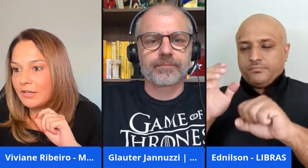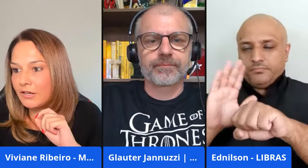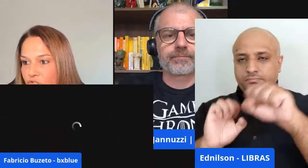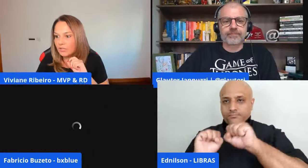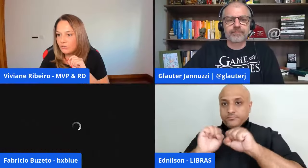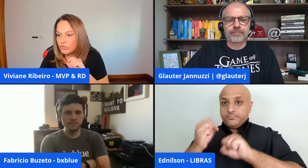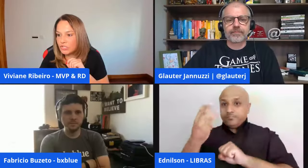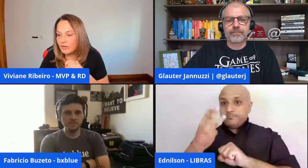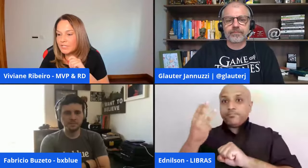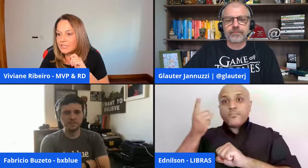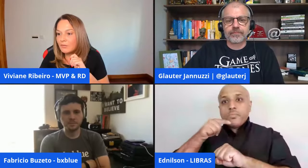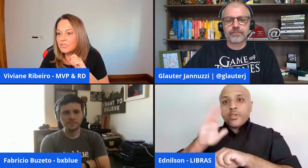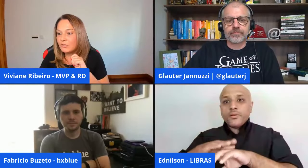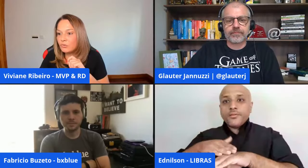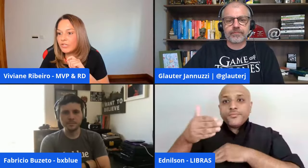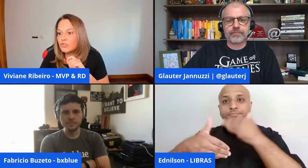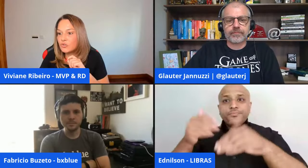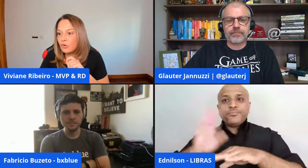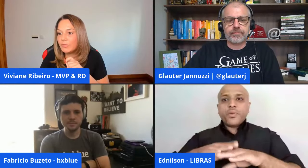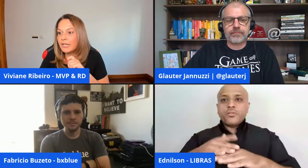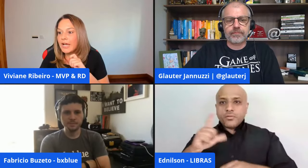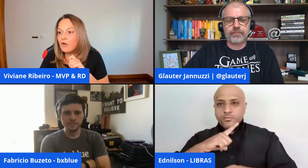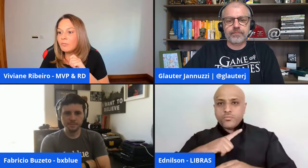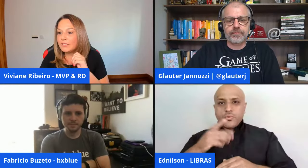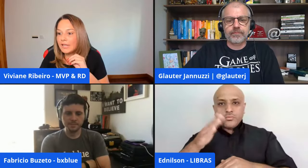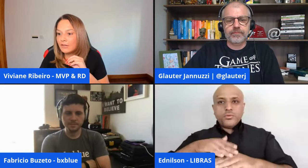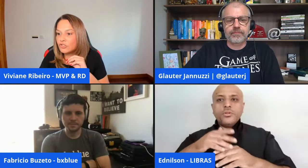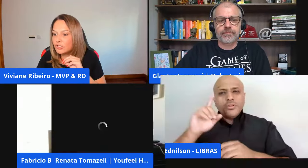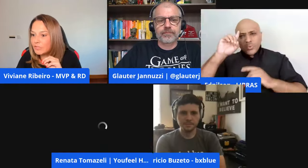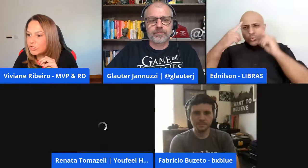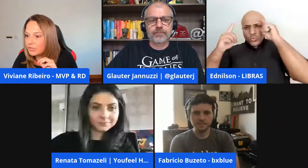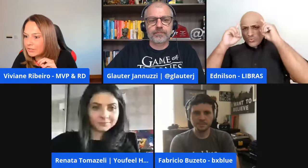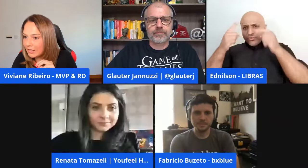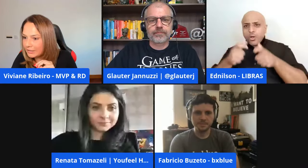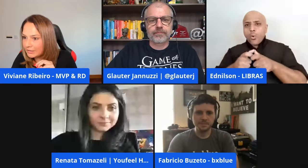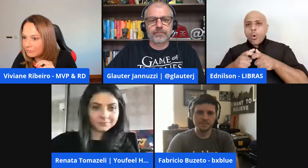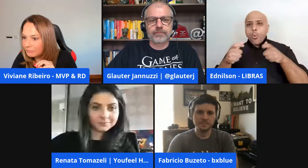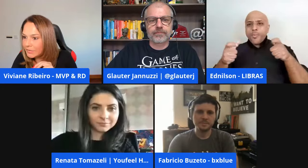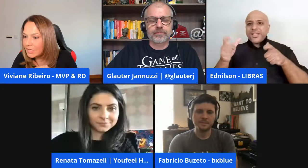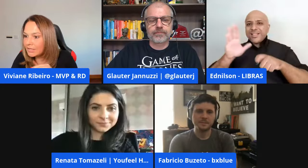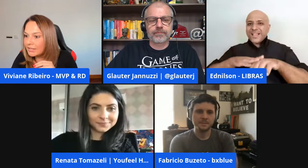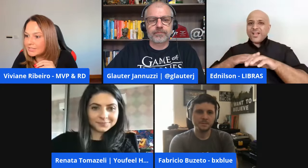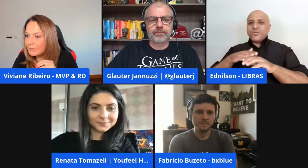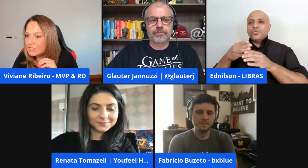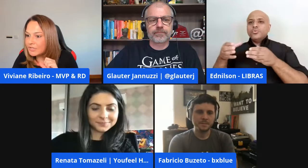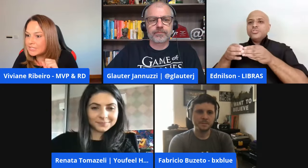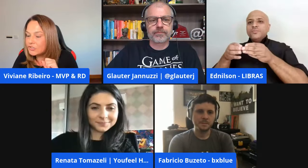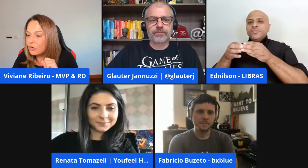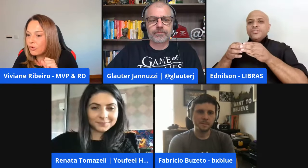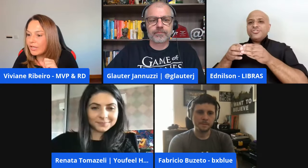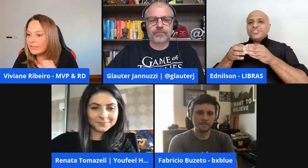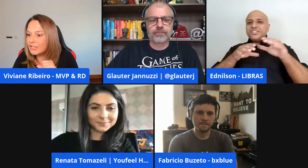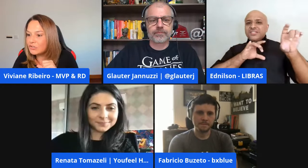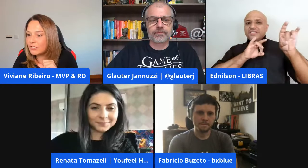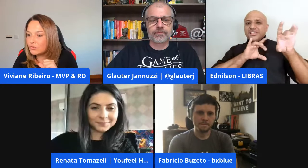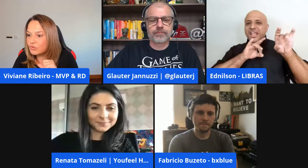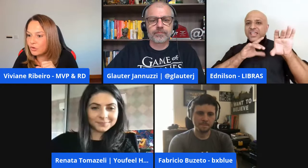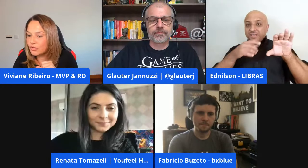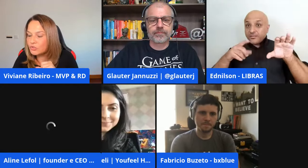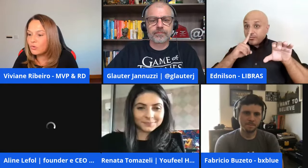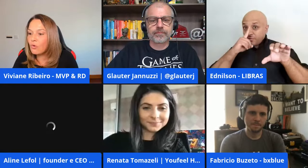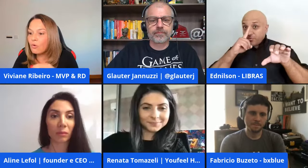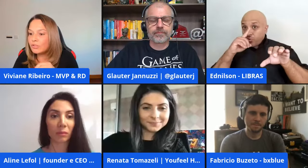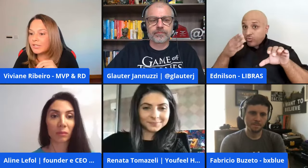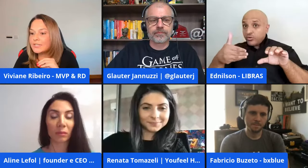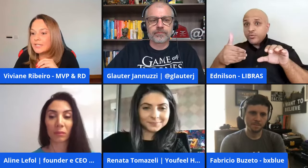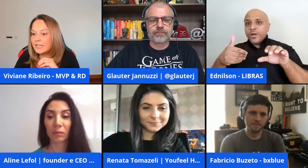sócios tem background de tecnologia mas estamos em dúvida sobre aumentar o time de técnico queria saber se faz sentido correr atrás de mais um